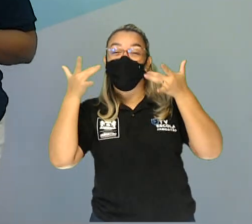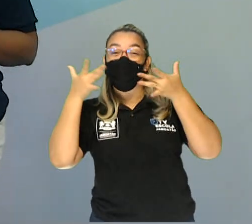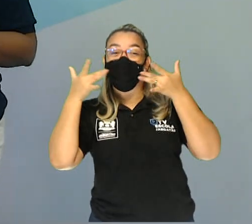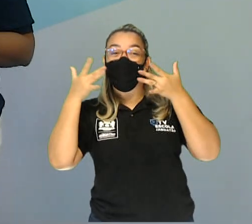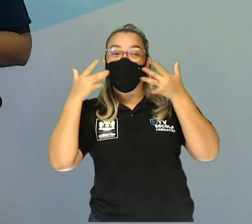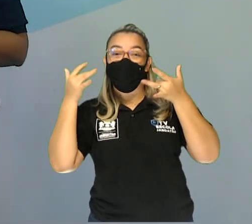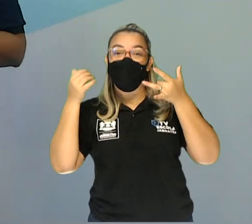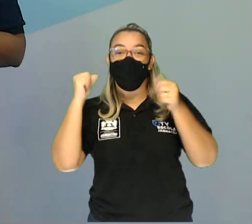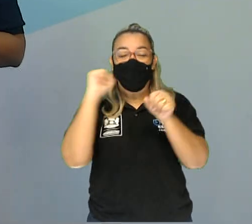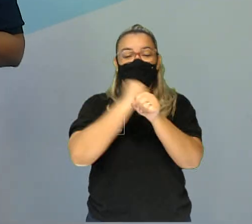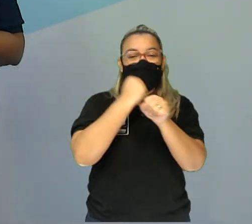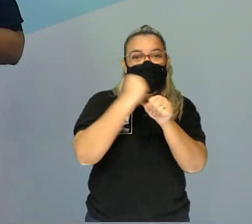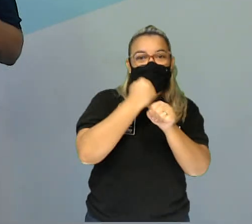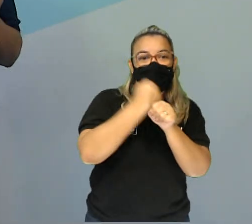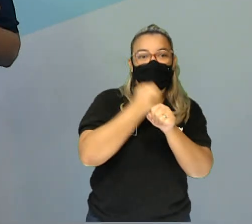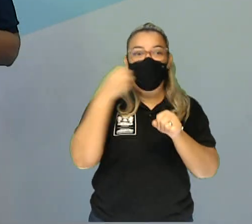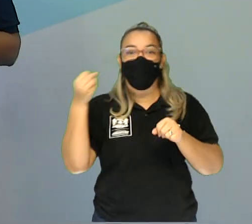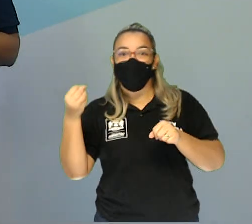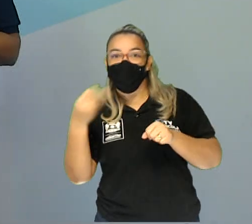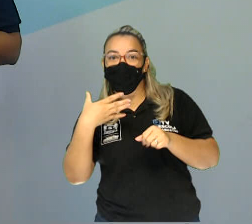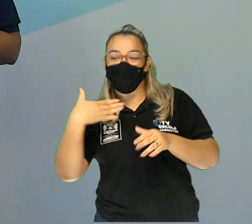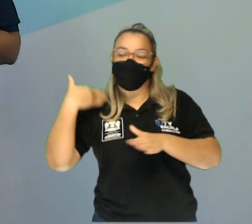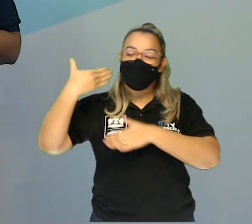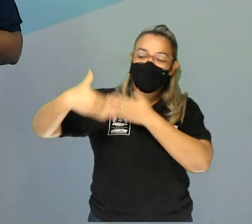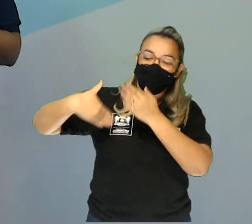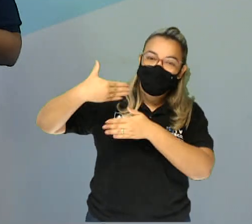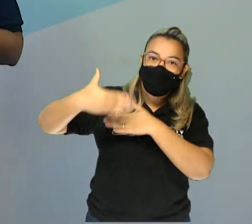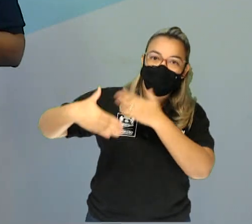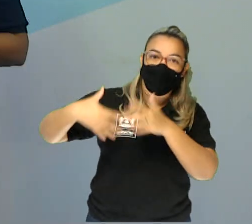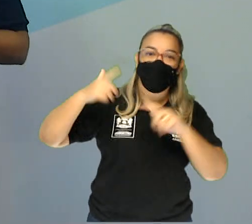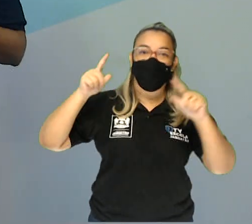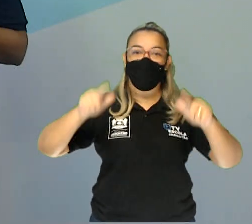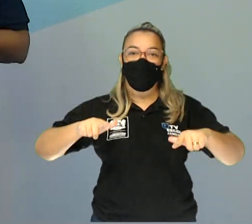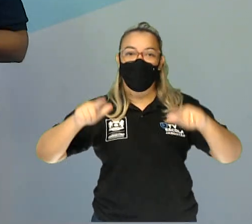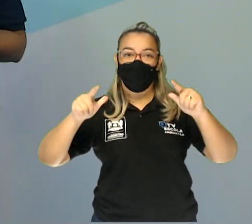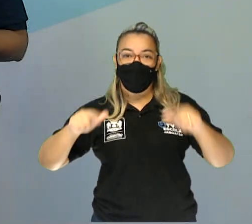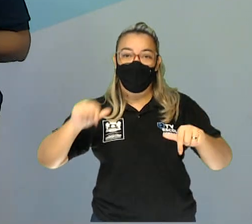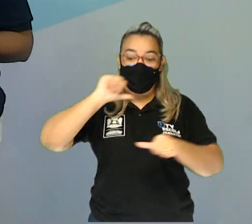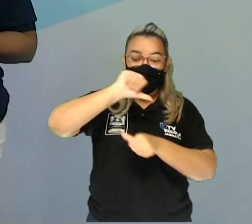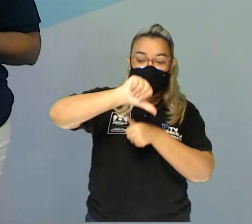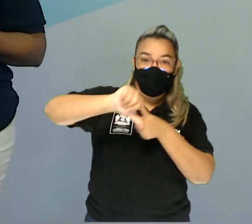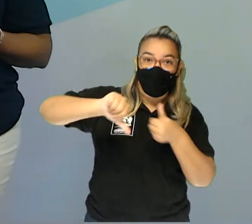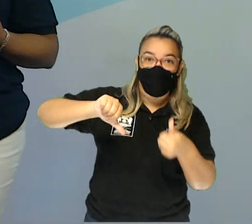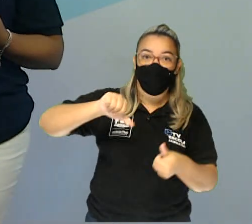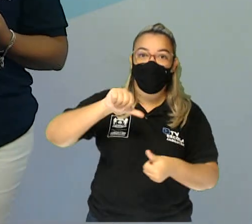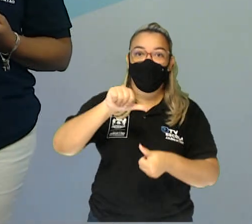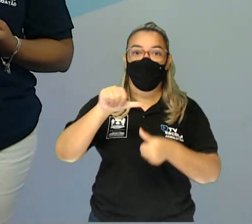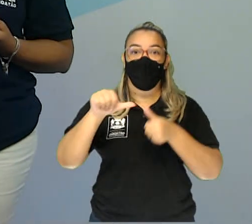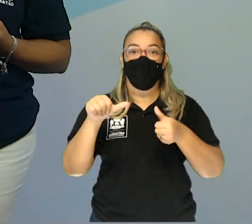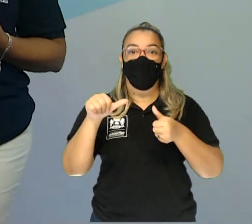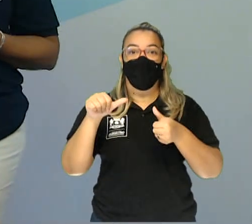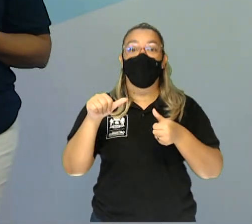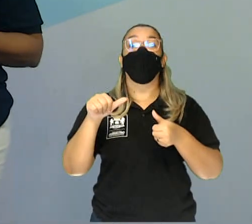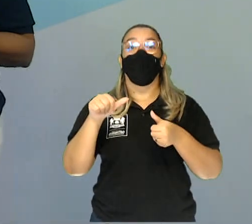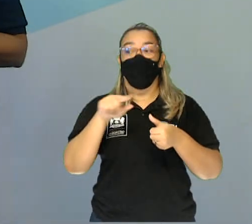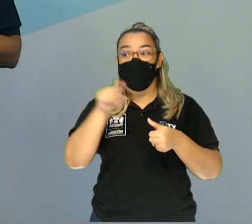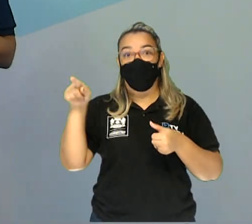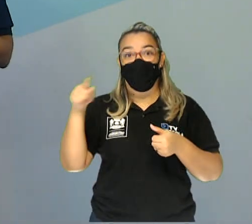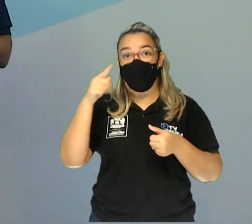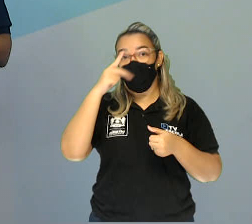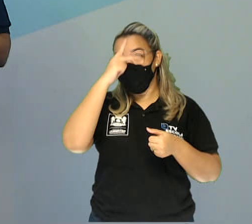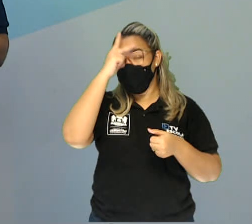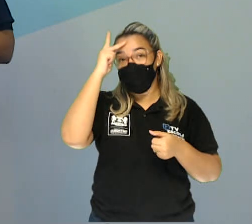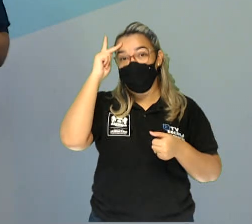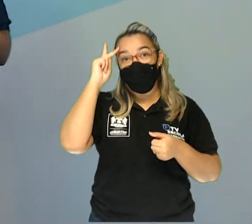reformado e modernizado. Com o passar do tempo, esses locais foram sendo modificados justamente para atender a necessidade,